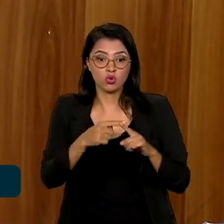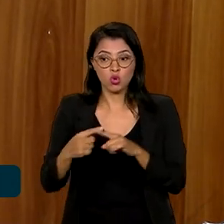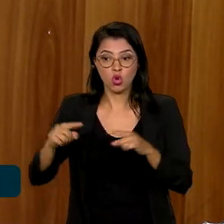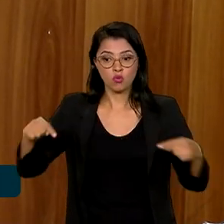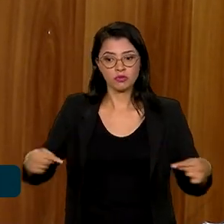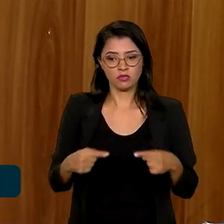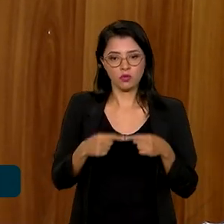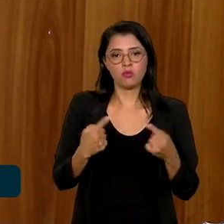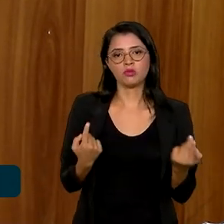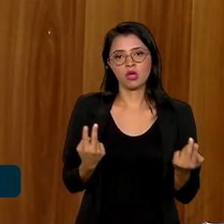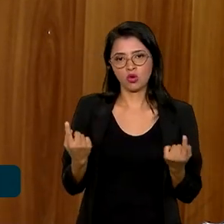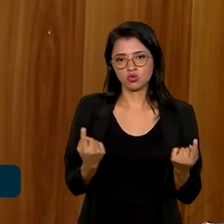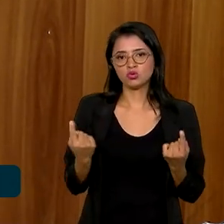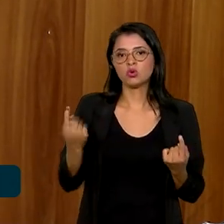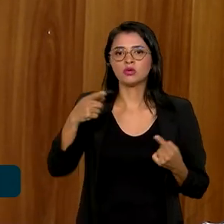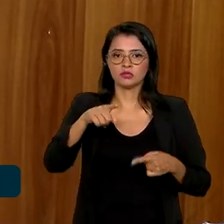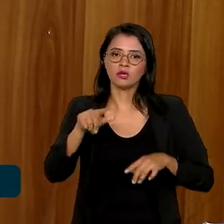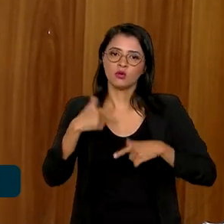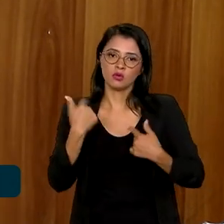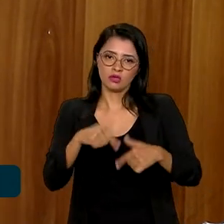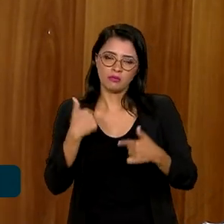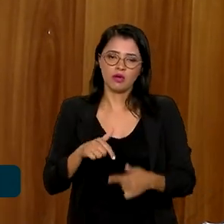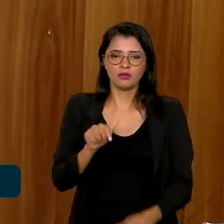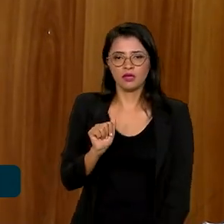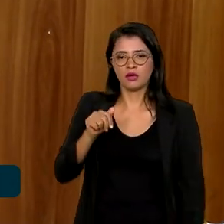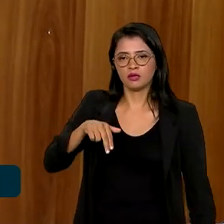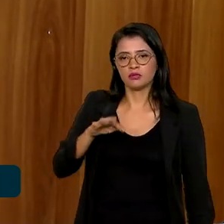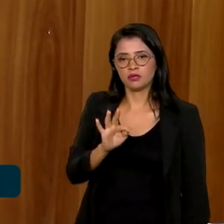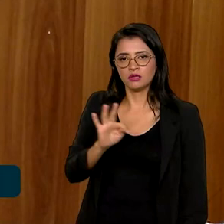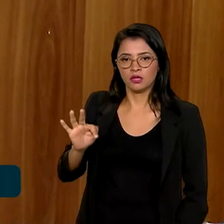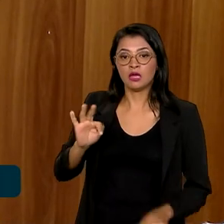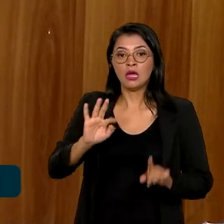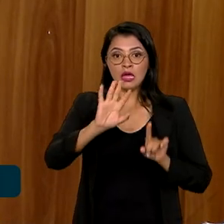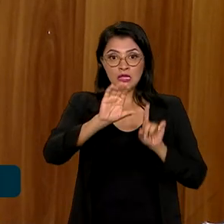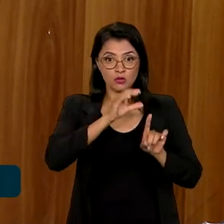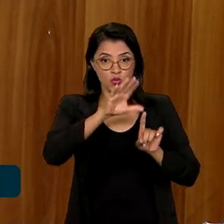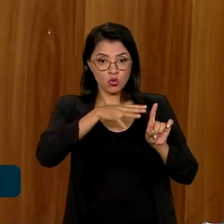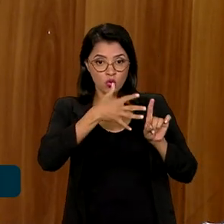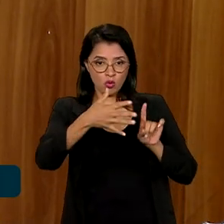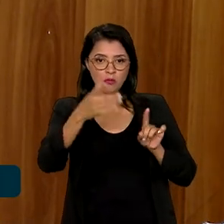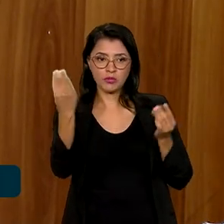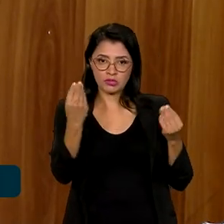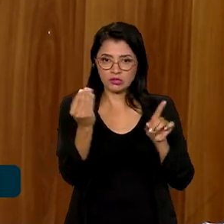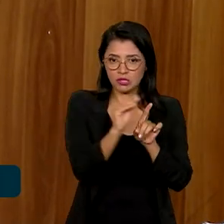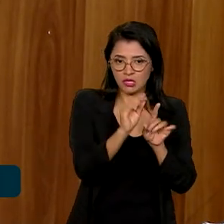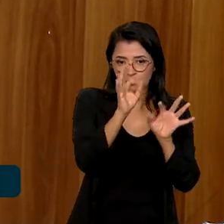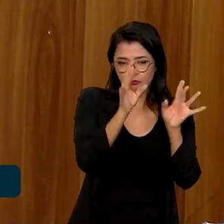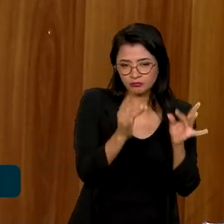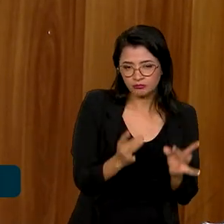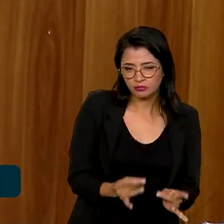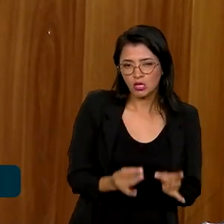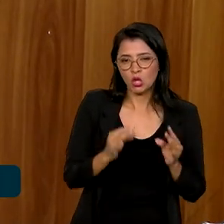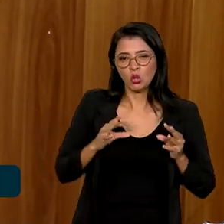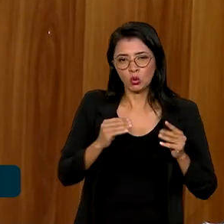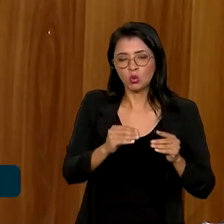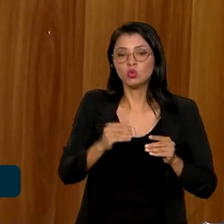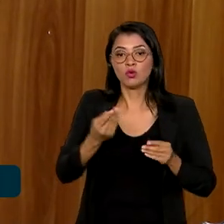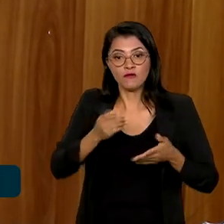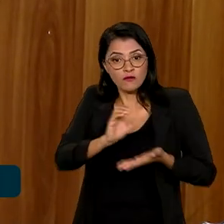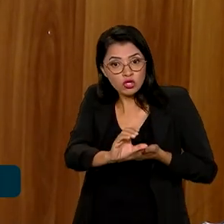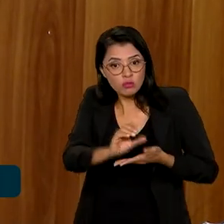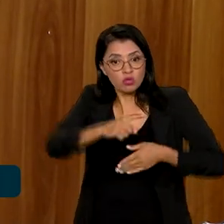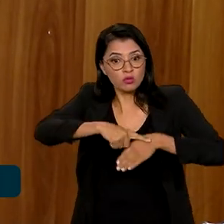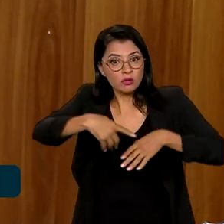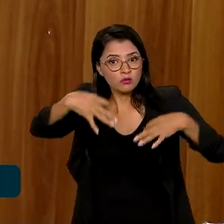casar e é esse que o trabalho da NTT. dentro do cronograma, além do investimento ter que ser todo ele feito, tem que ser feito no tempo correto,